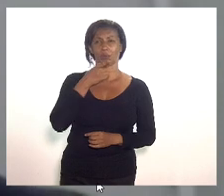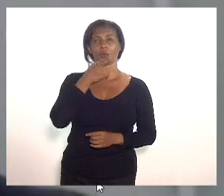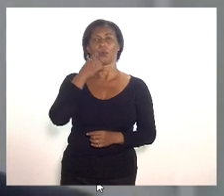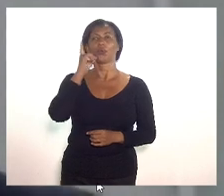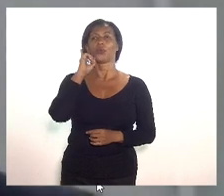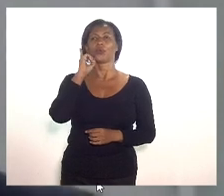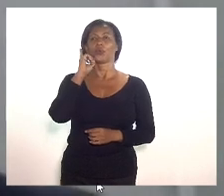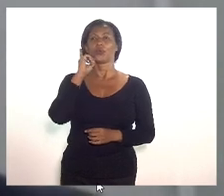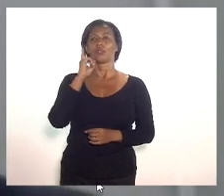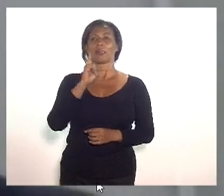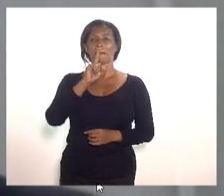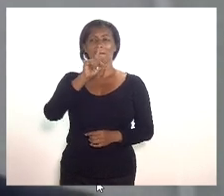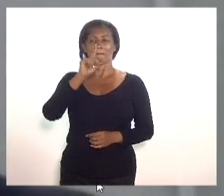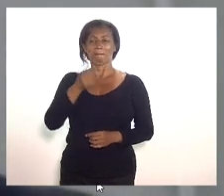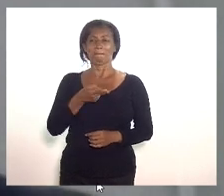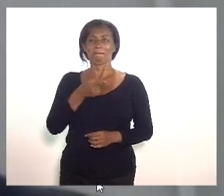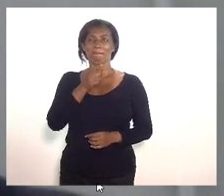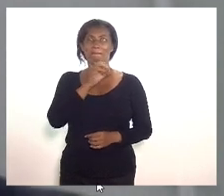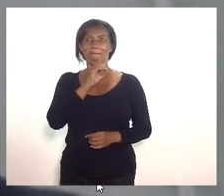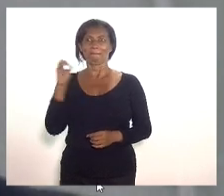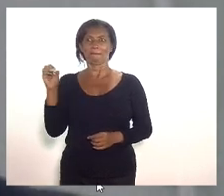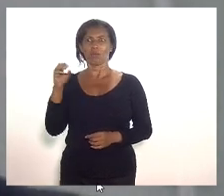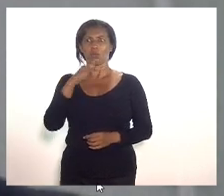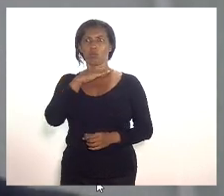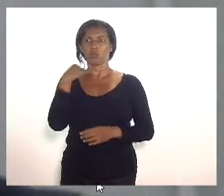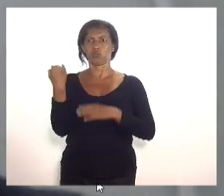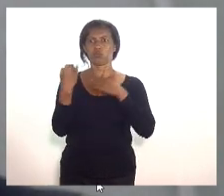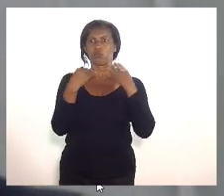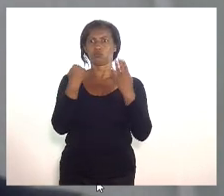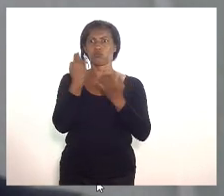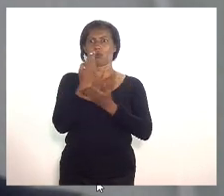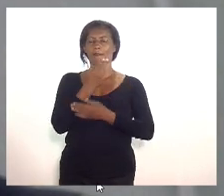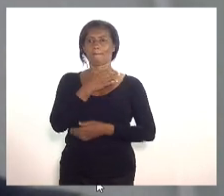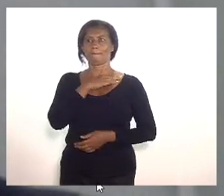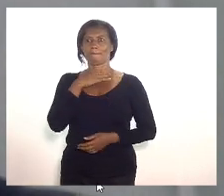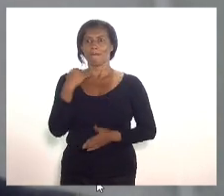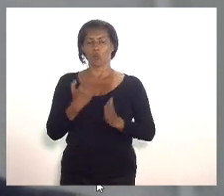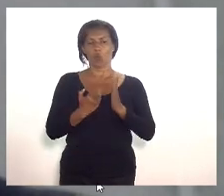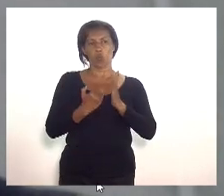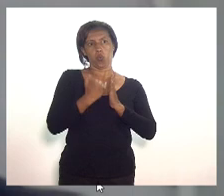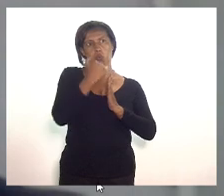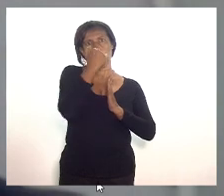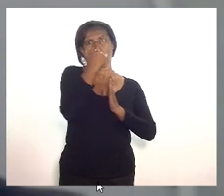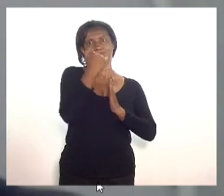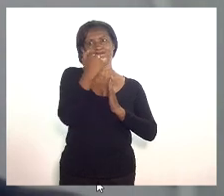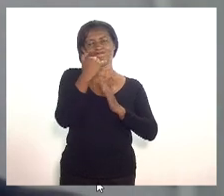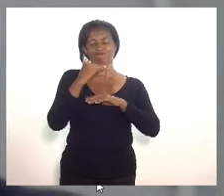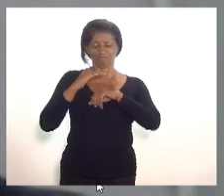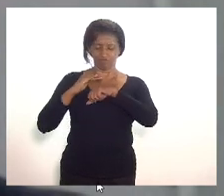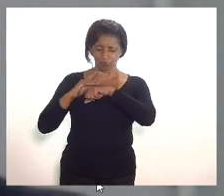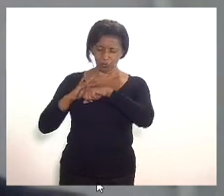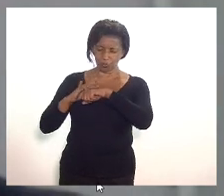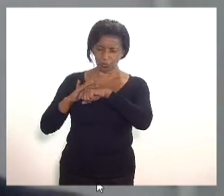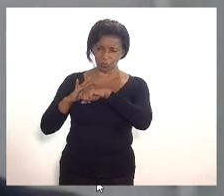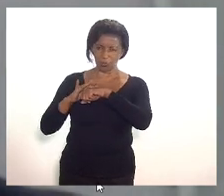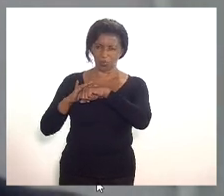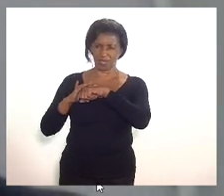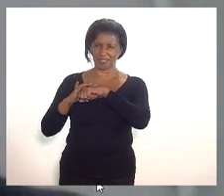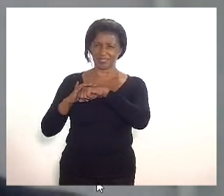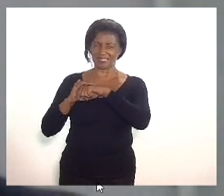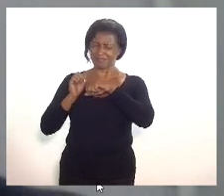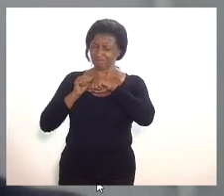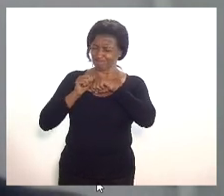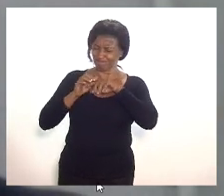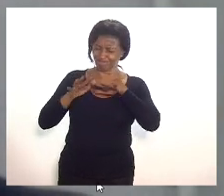mil mortos dessa doença que atingiu tantas pessoas deixaram